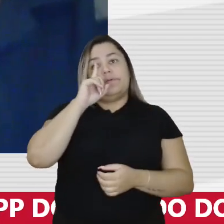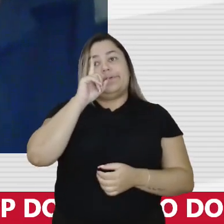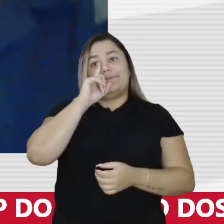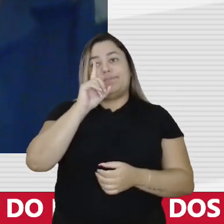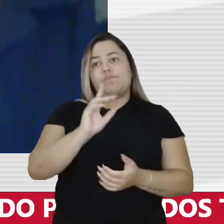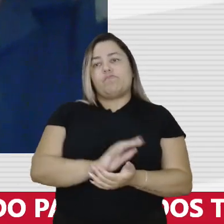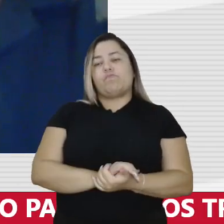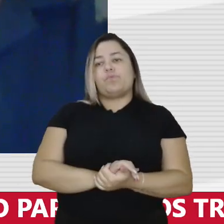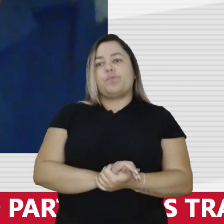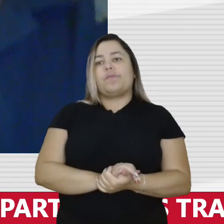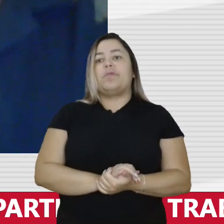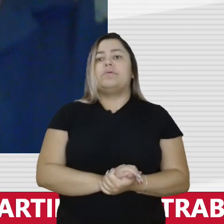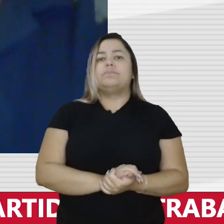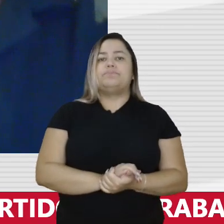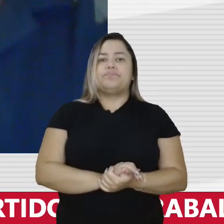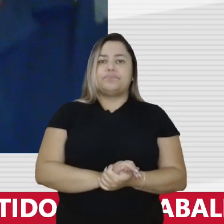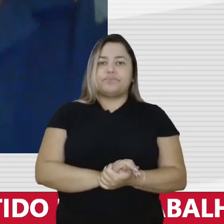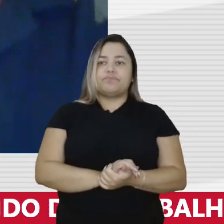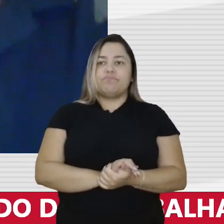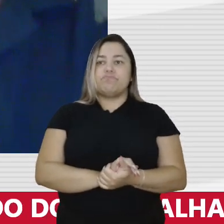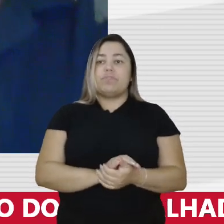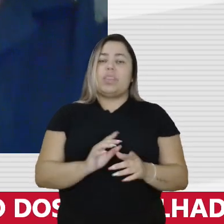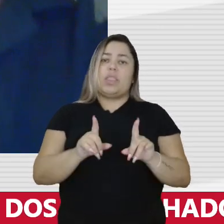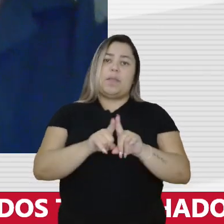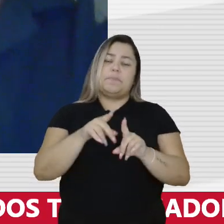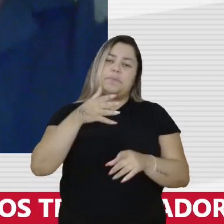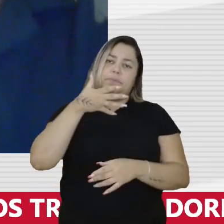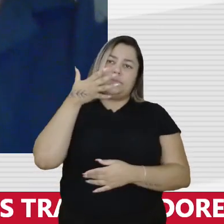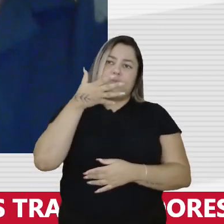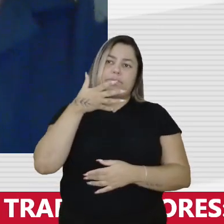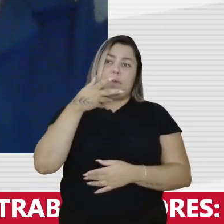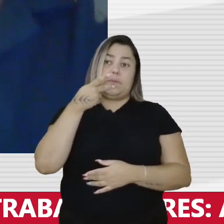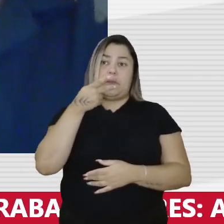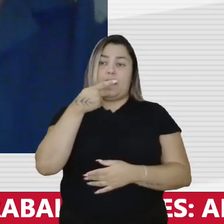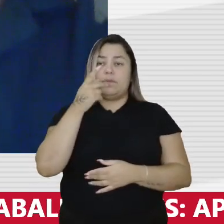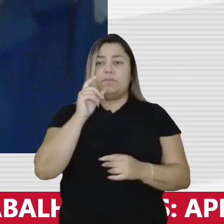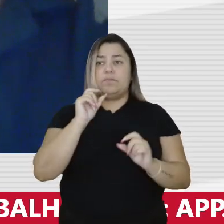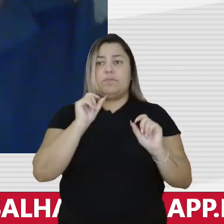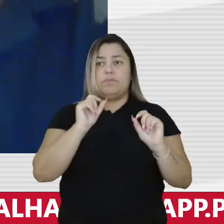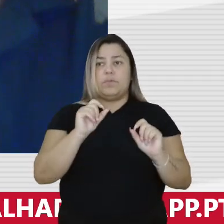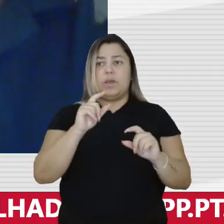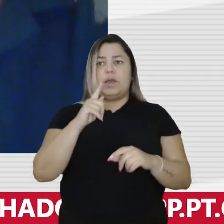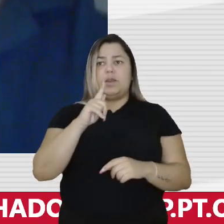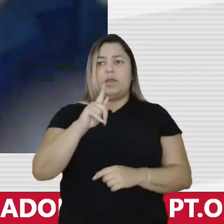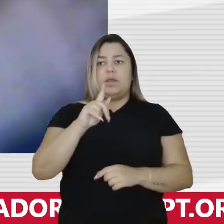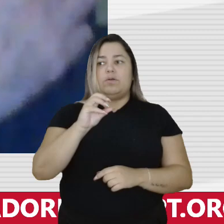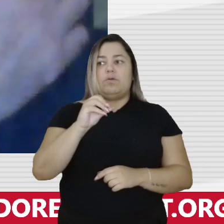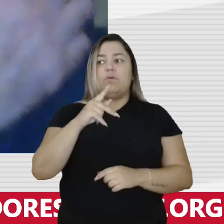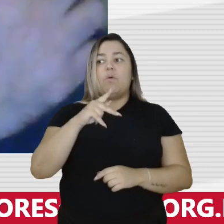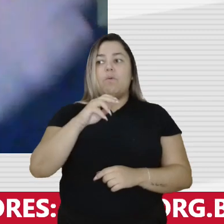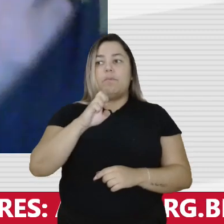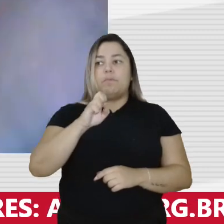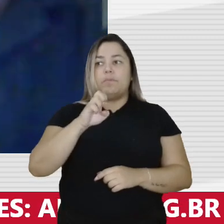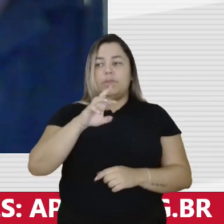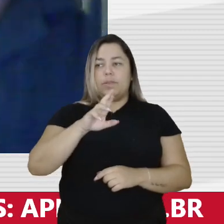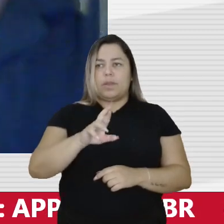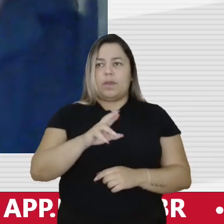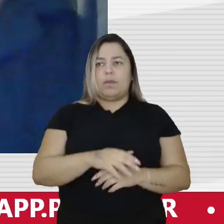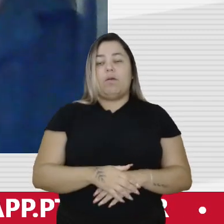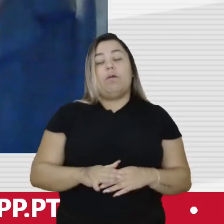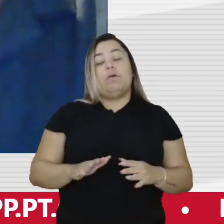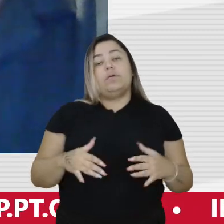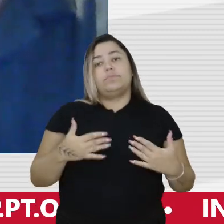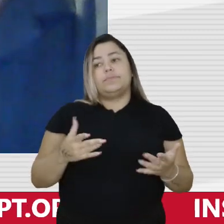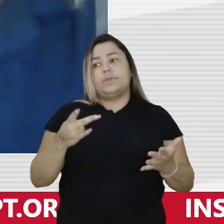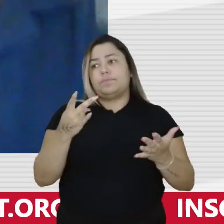que ele não apenas fale mas que um dia ele passe das palavras aos atos para golpear a democracia uma vez olha o